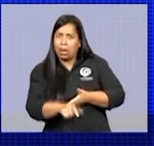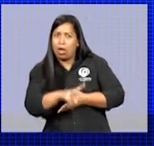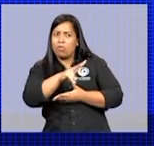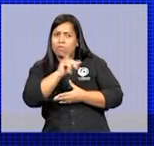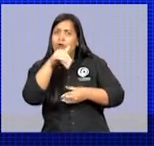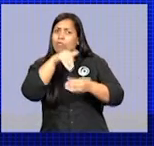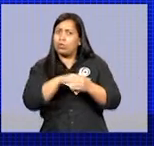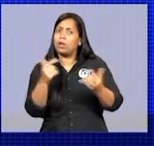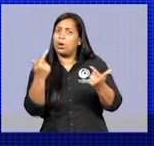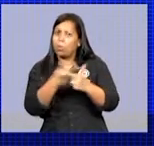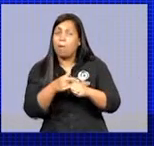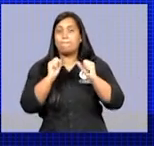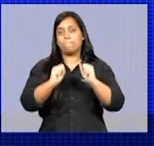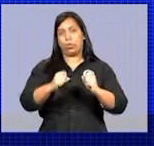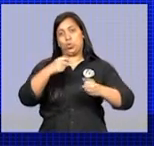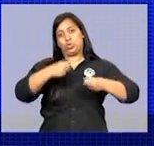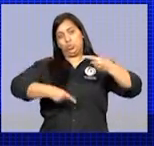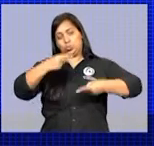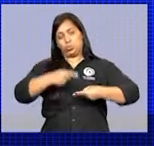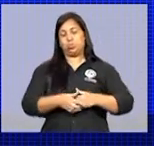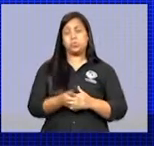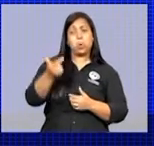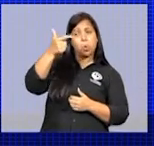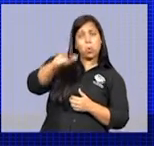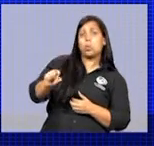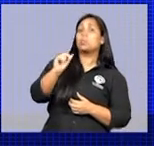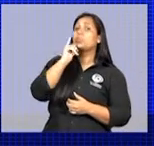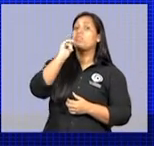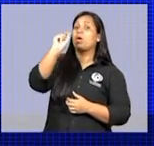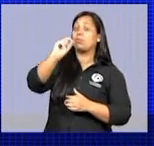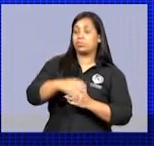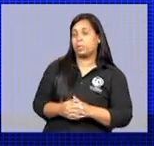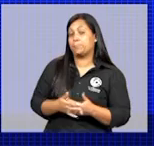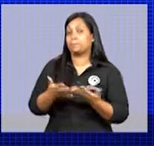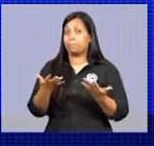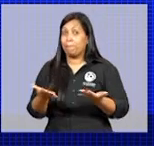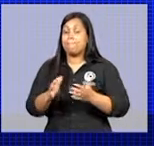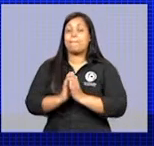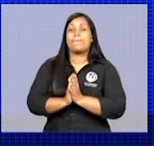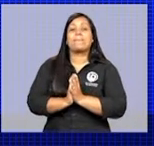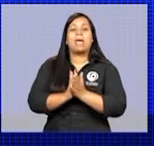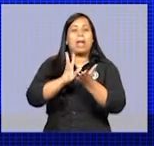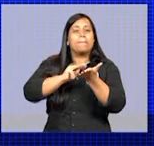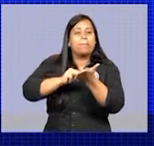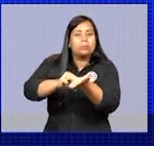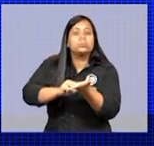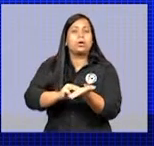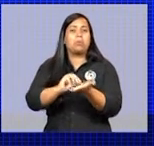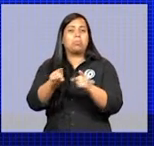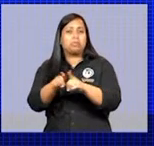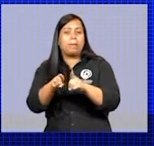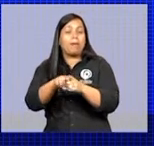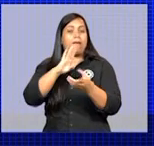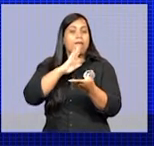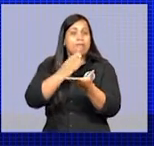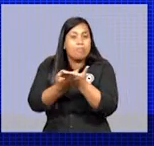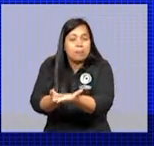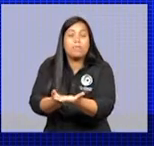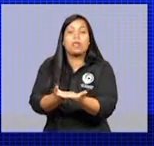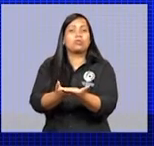moção pode discutir. E outro, prevê que moções e requerimentos com o mesmo teor serão declarados